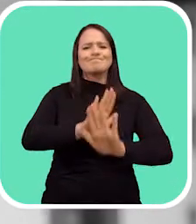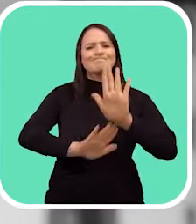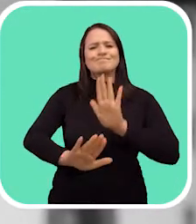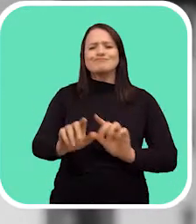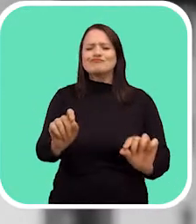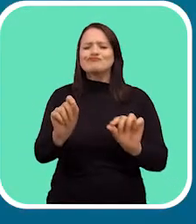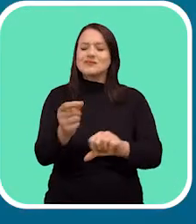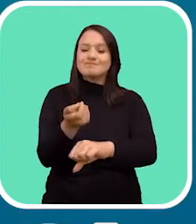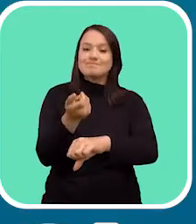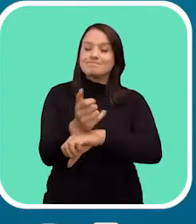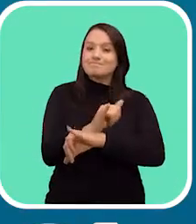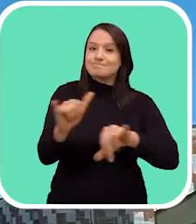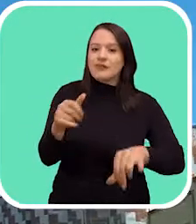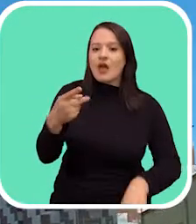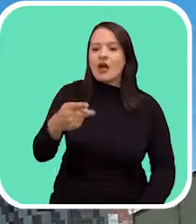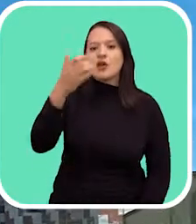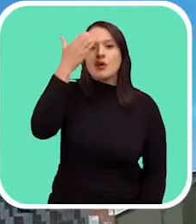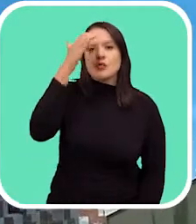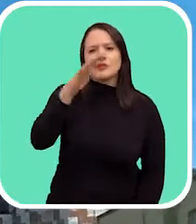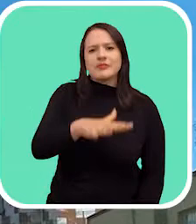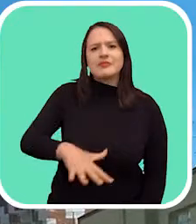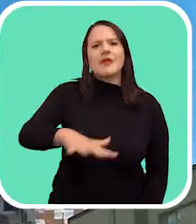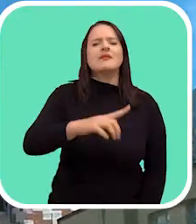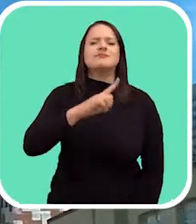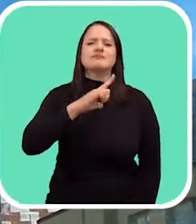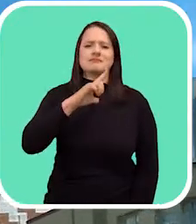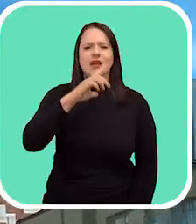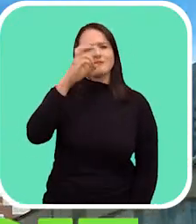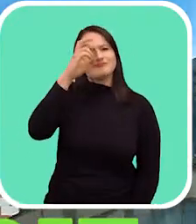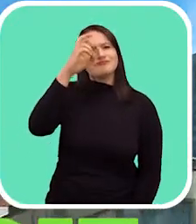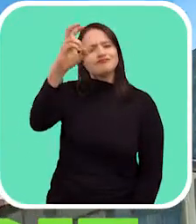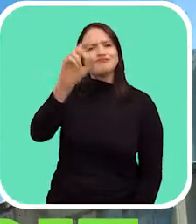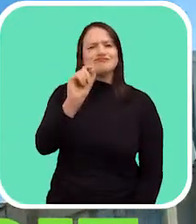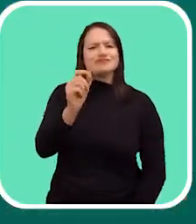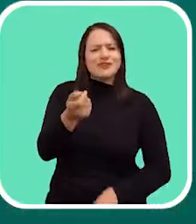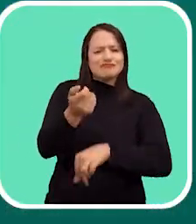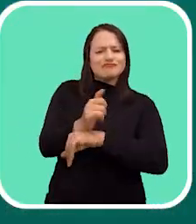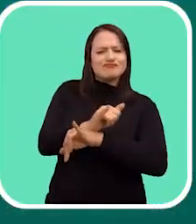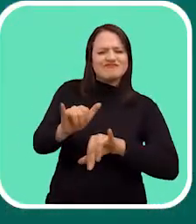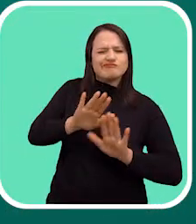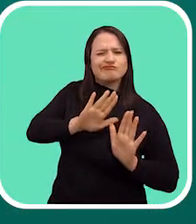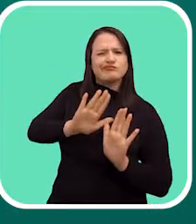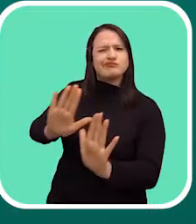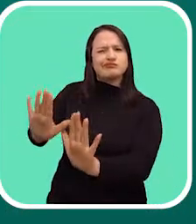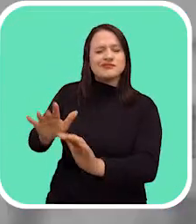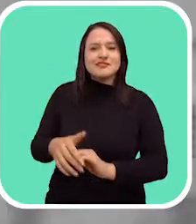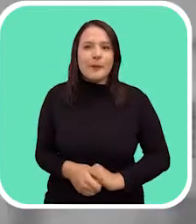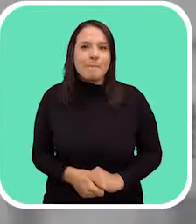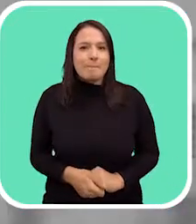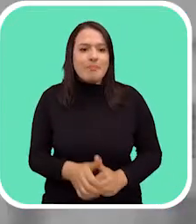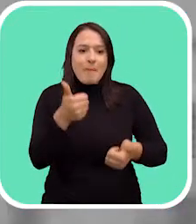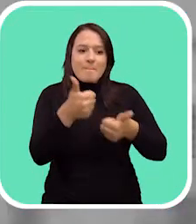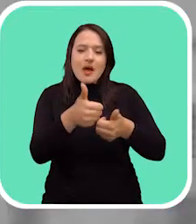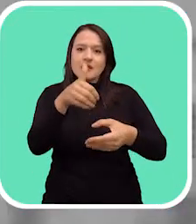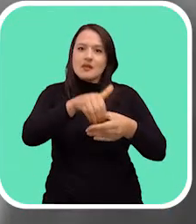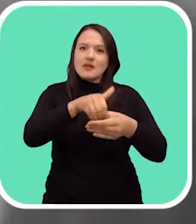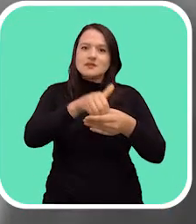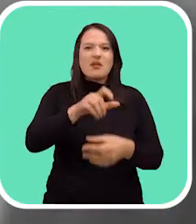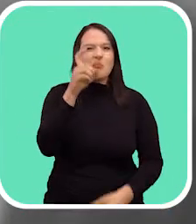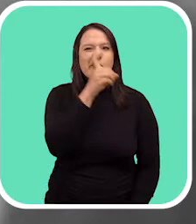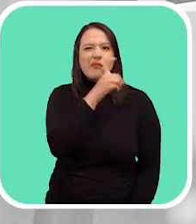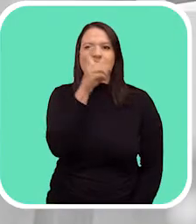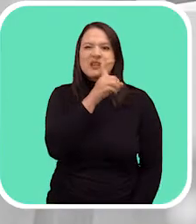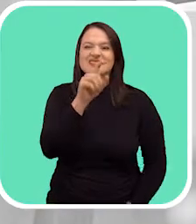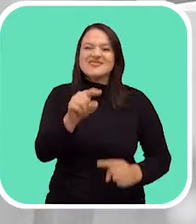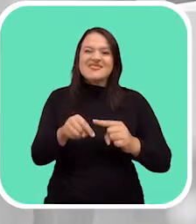acautelem com as fake news. A Curitiba Inteligente diz show fake news. Mentira de véspera de